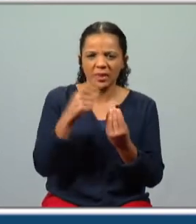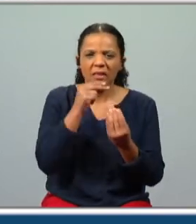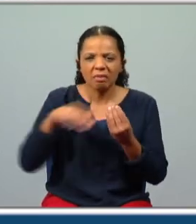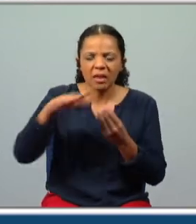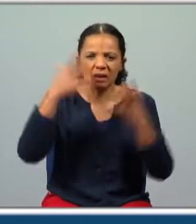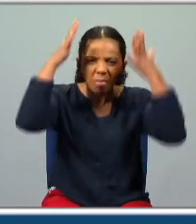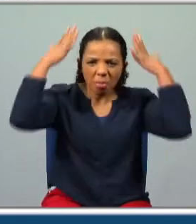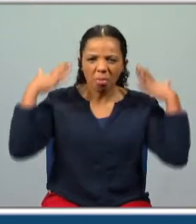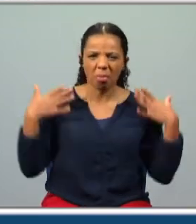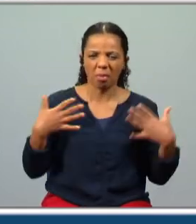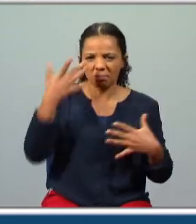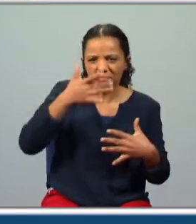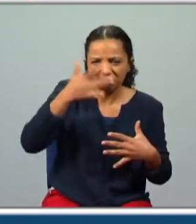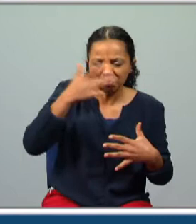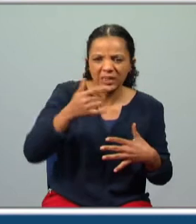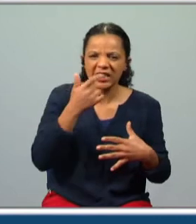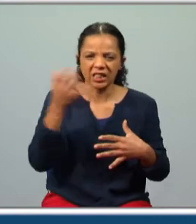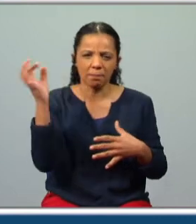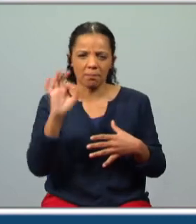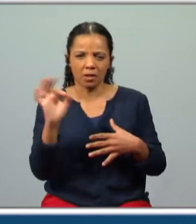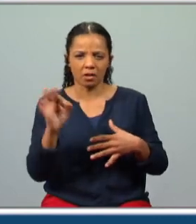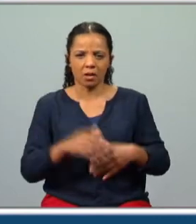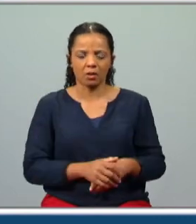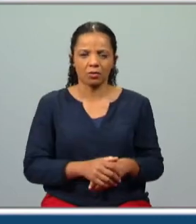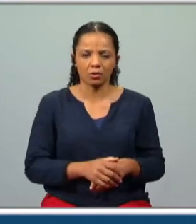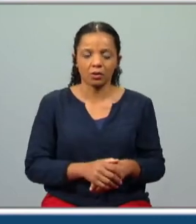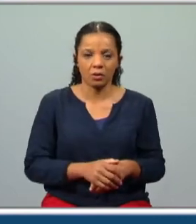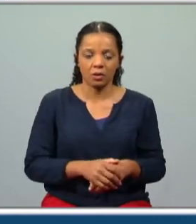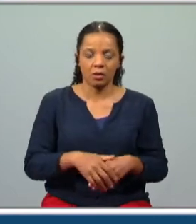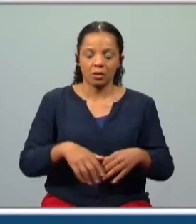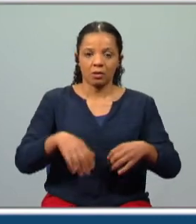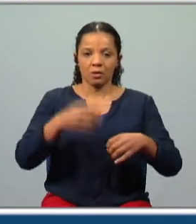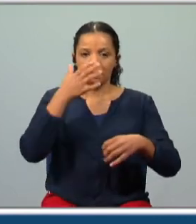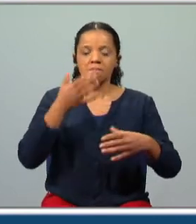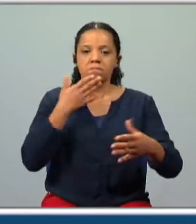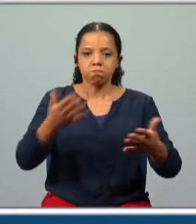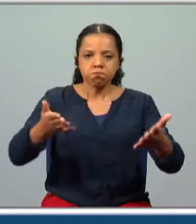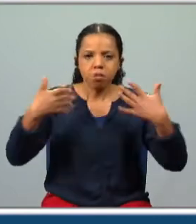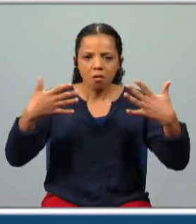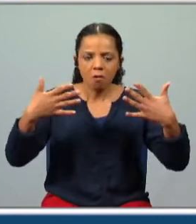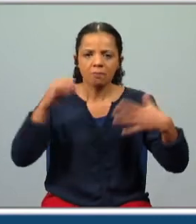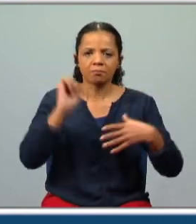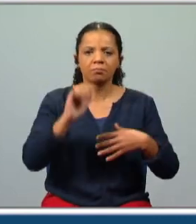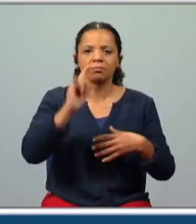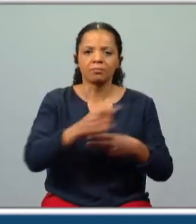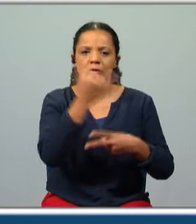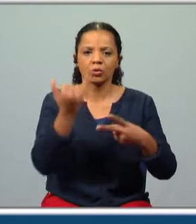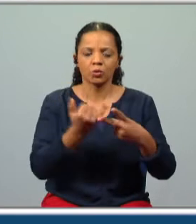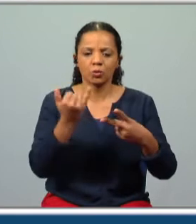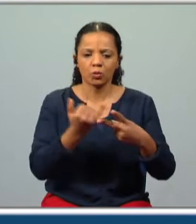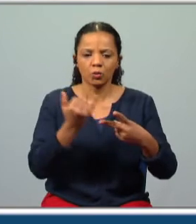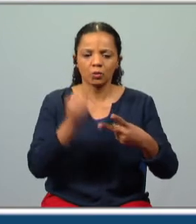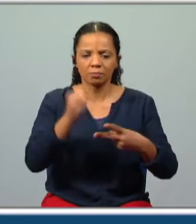cabelos, a boca negra, os dentes amarelos. Tão grande era de membros que eu nem posso certificar-te que este era o segundo de Rhodes